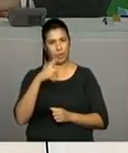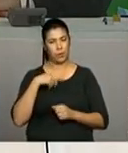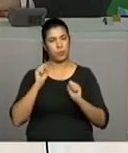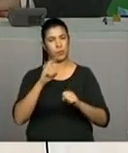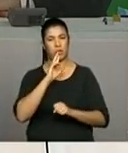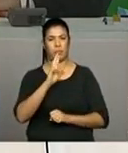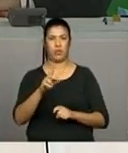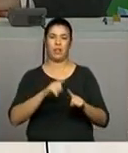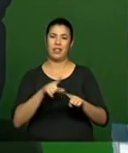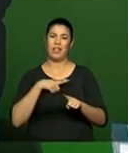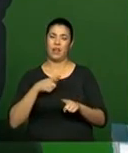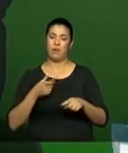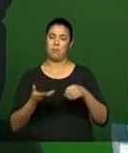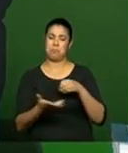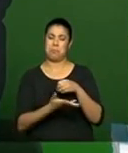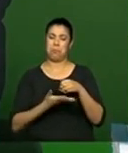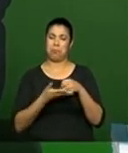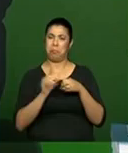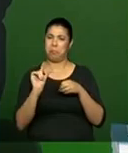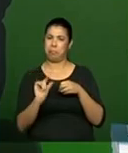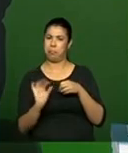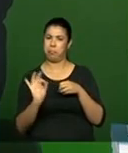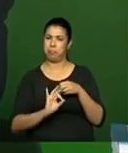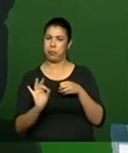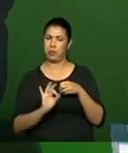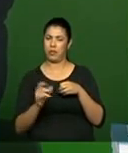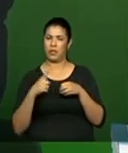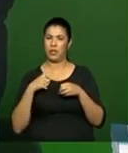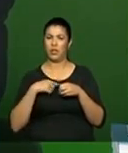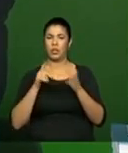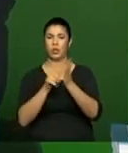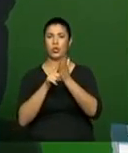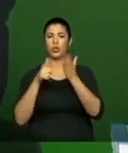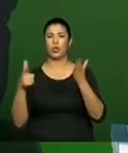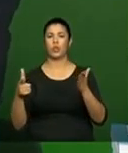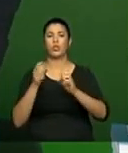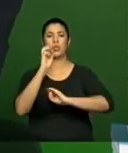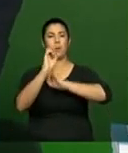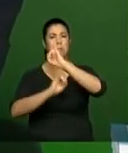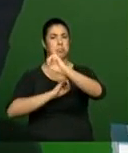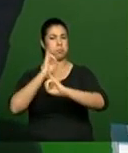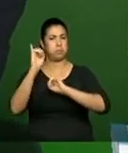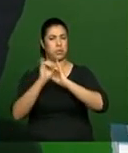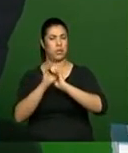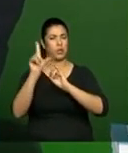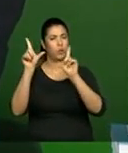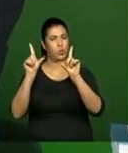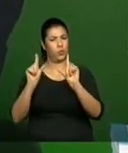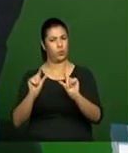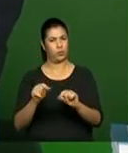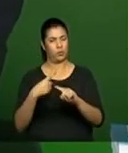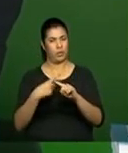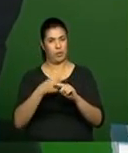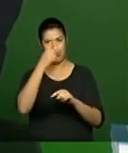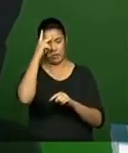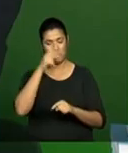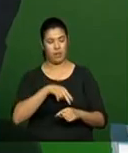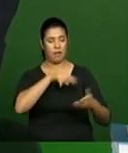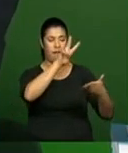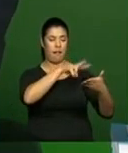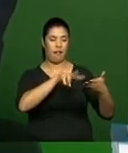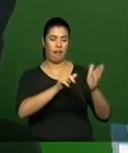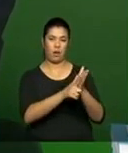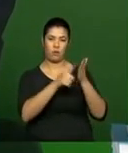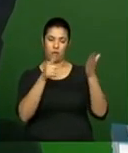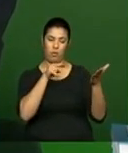baixa penetração das mídias, dos jornais digitais como principal fonte, ou seja, quem lê o seu jornal, quem lê o valor,